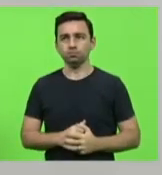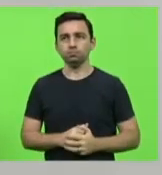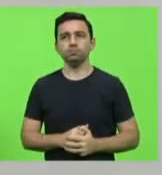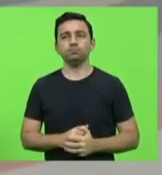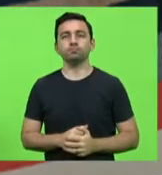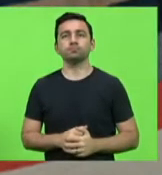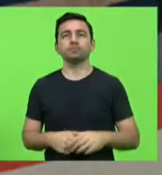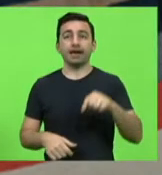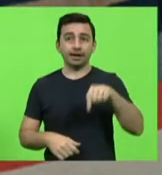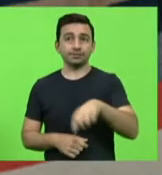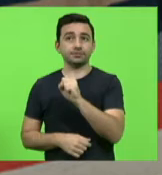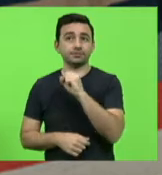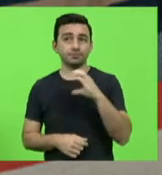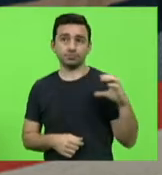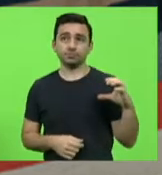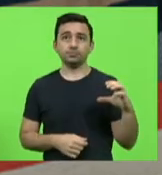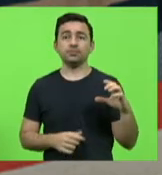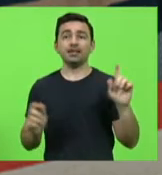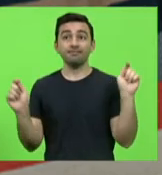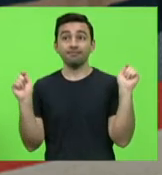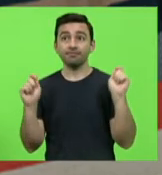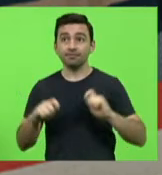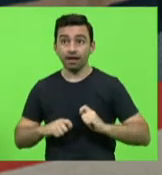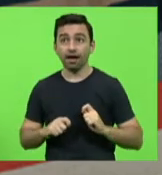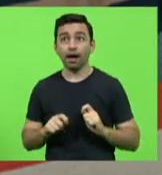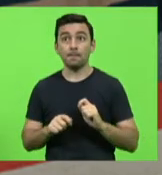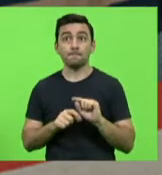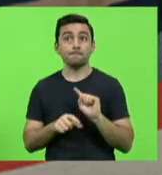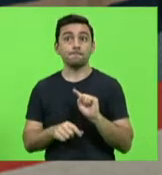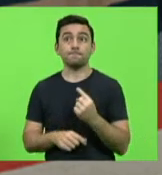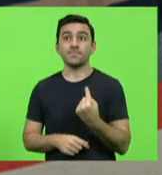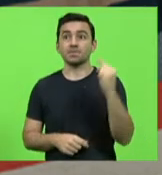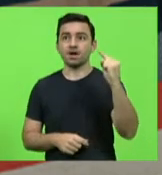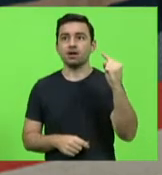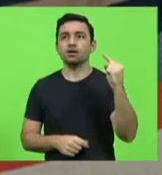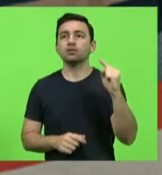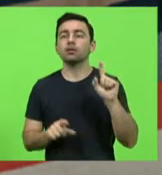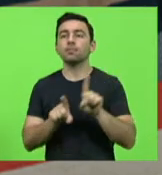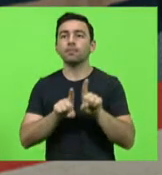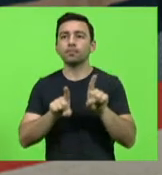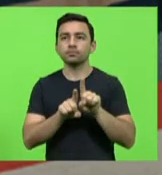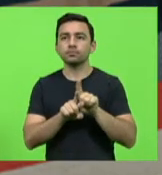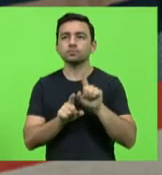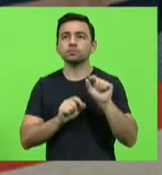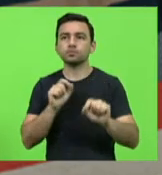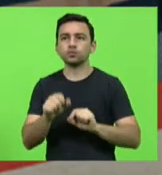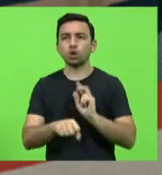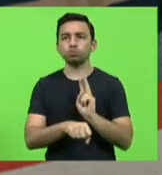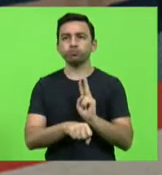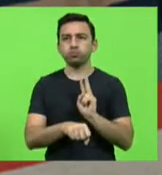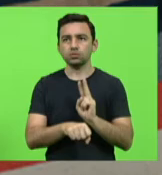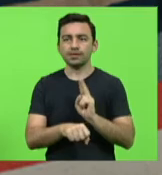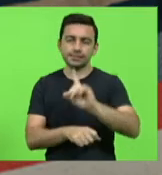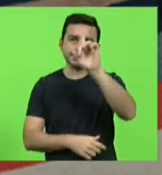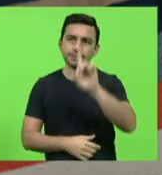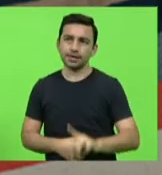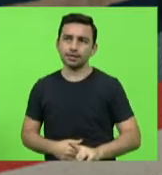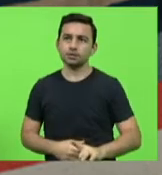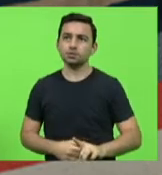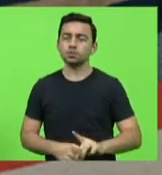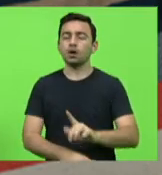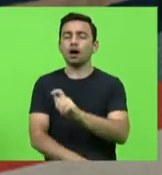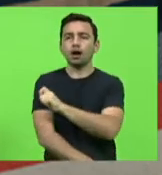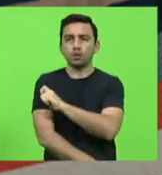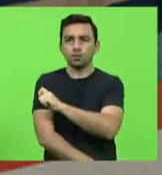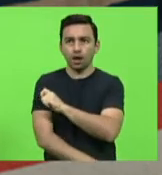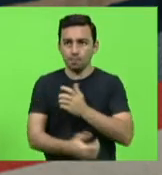tem a oportunidade de ser pioneira novamente na proteção dos direitos dos alunos, aprovando esse